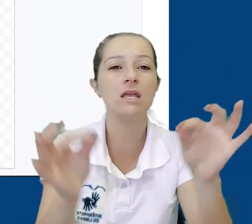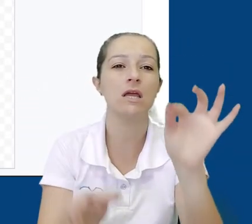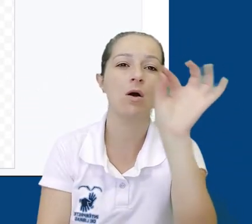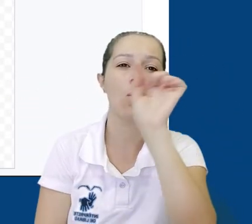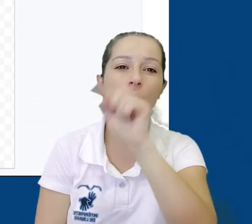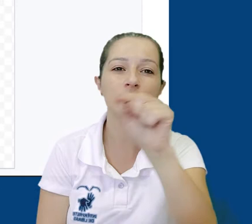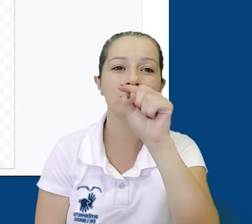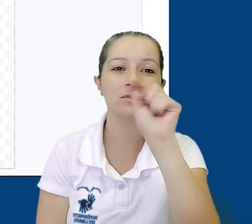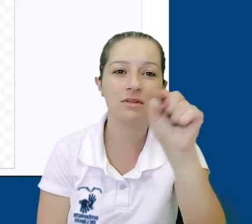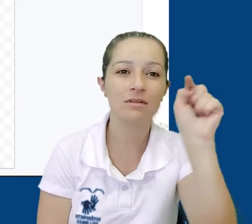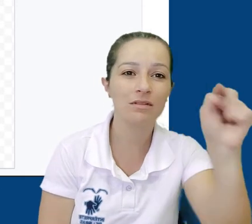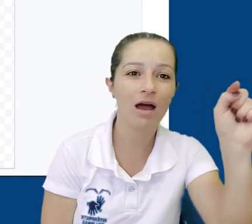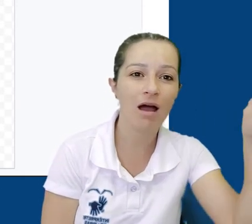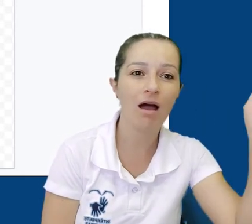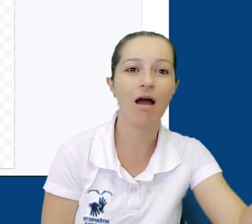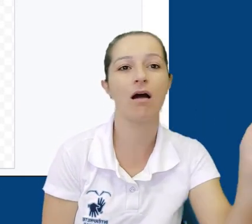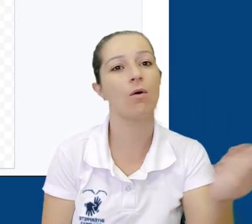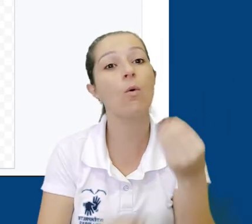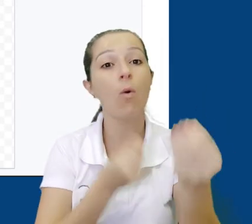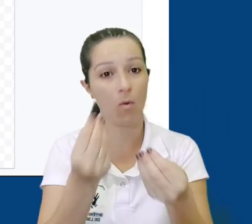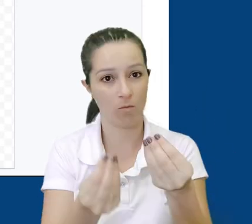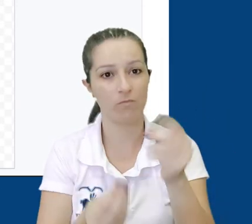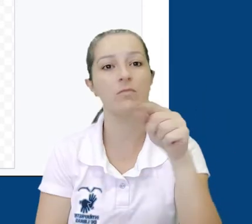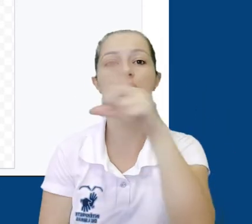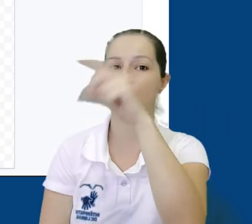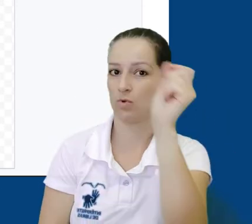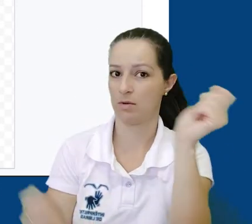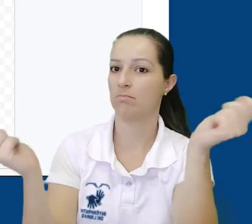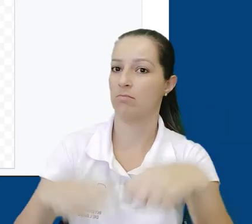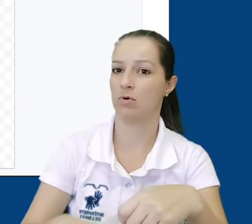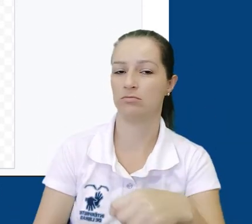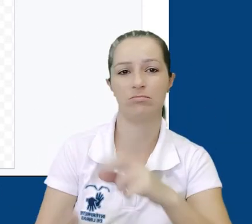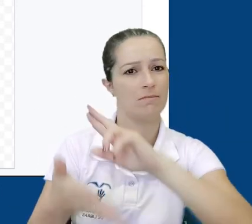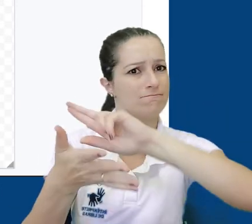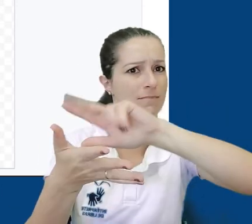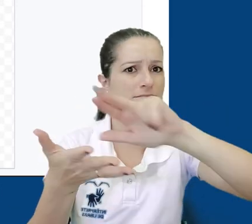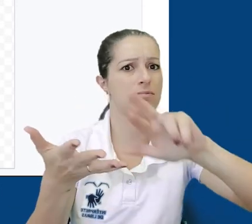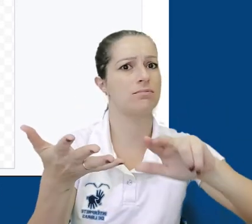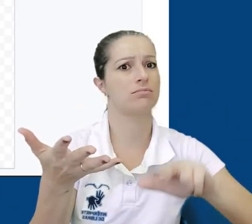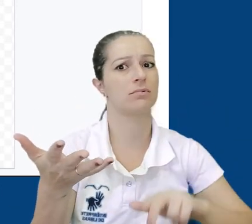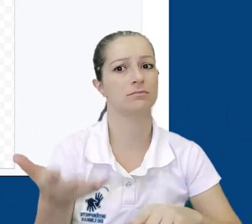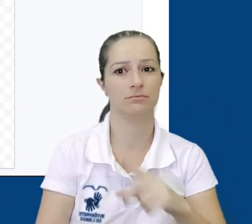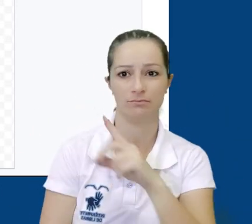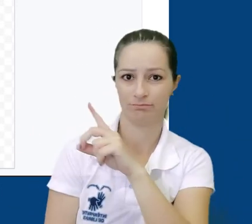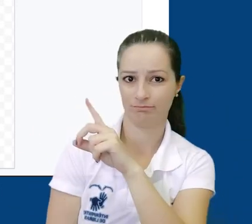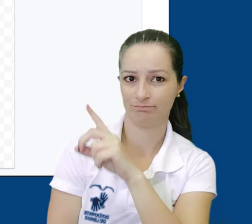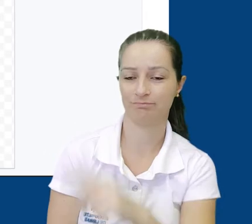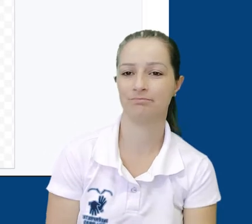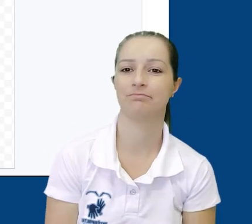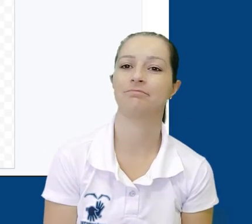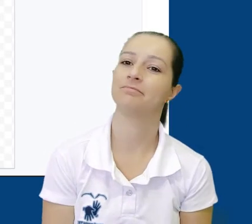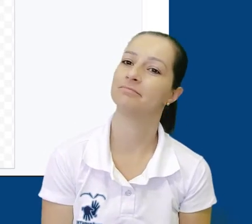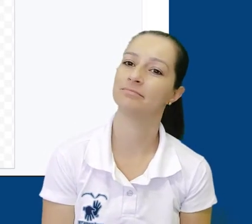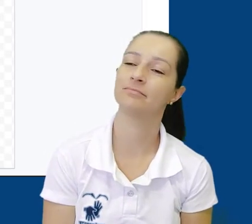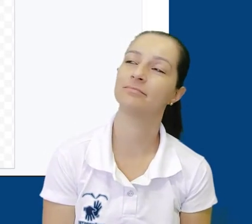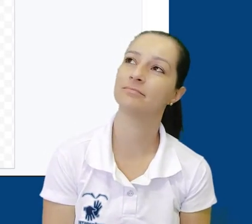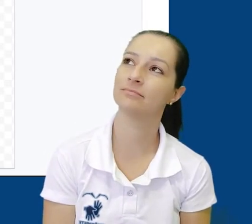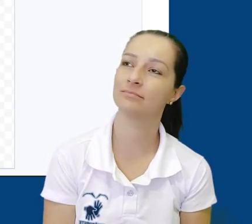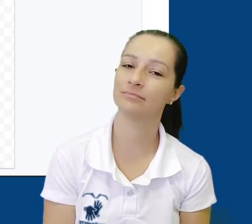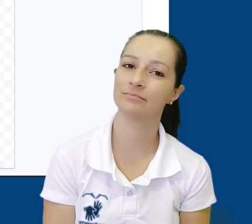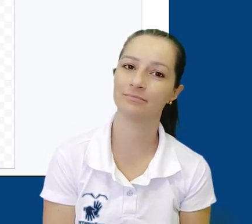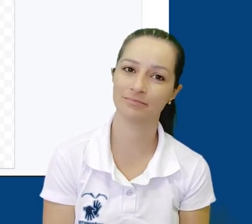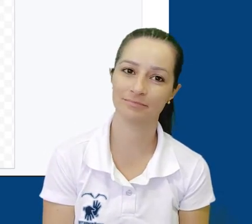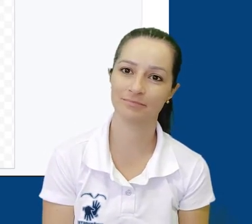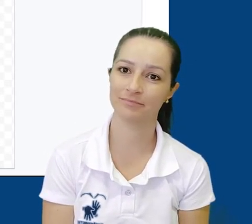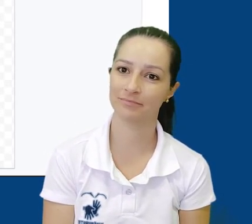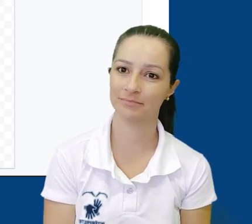vamos utilizar. Como padrão, temos a linha direta, mas pode ser pontilhado, tracejado, traço ponto,